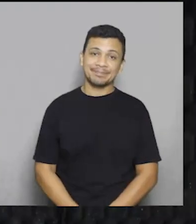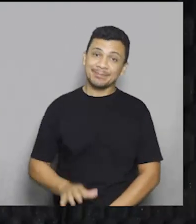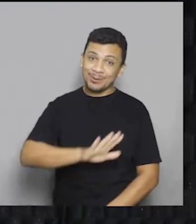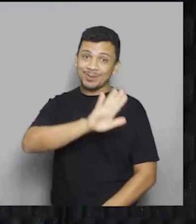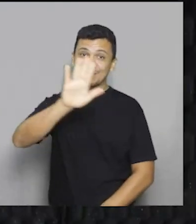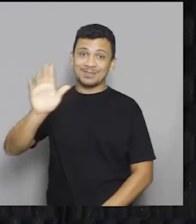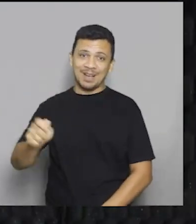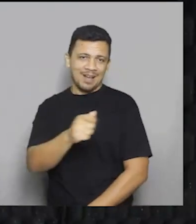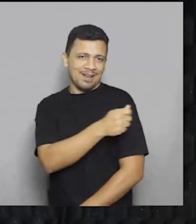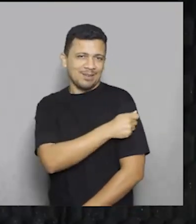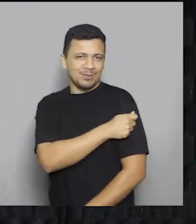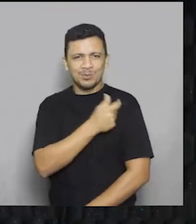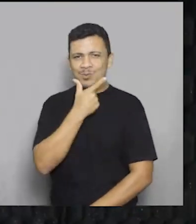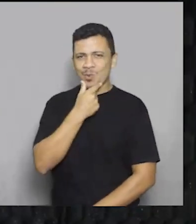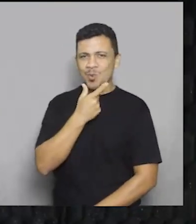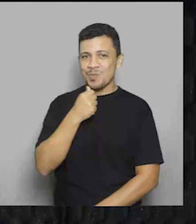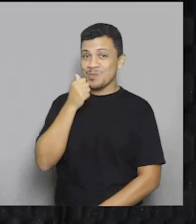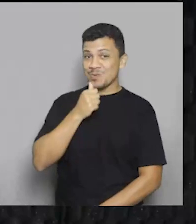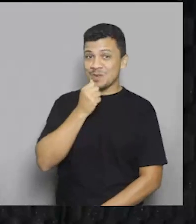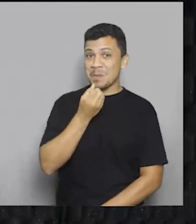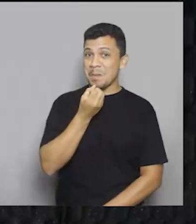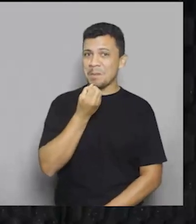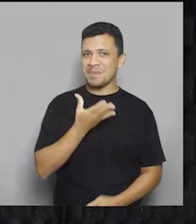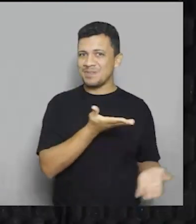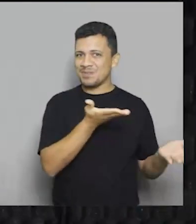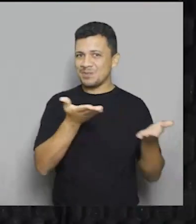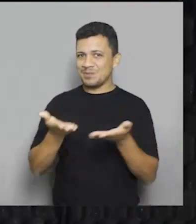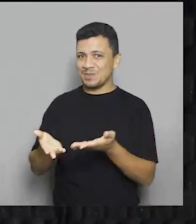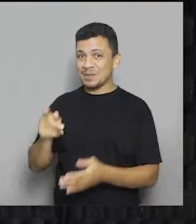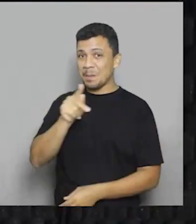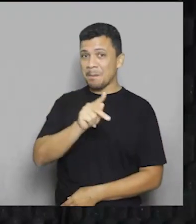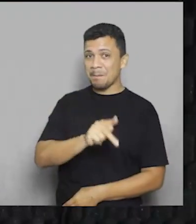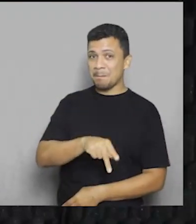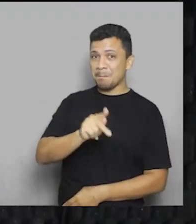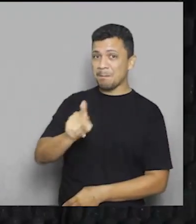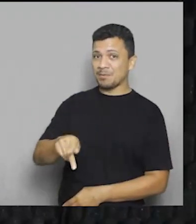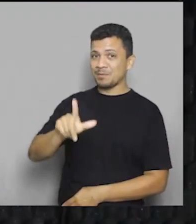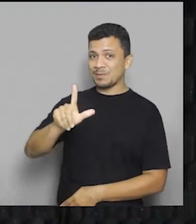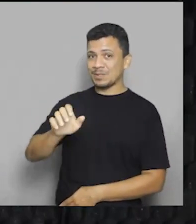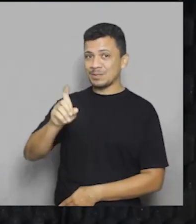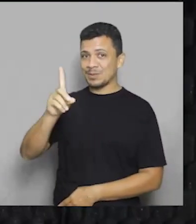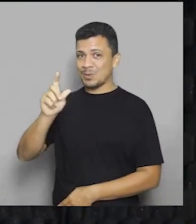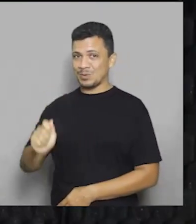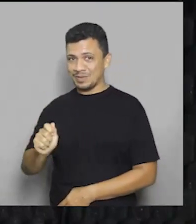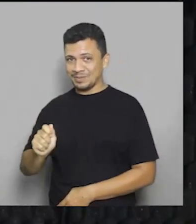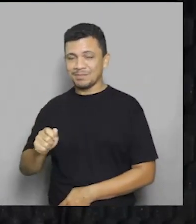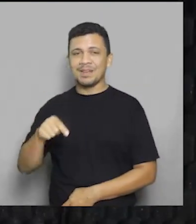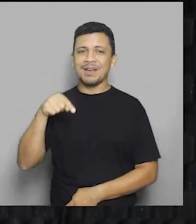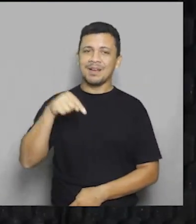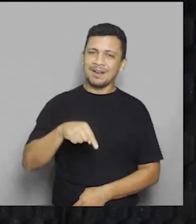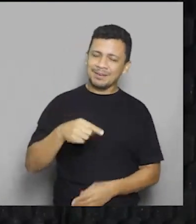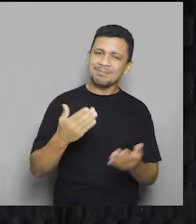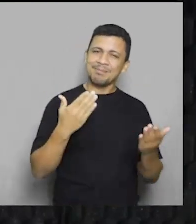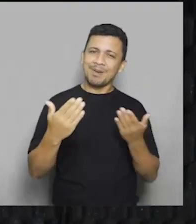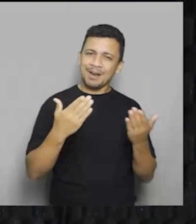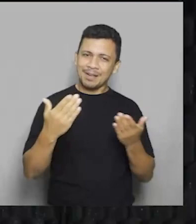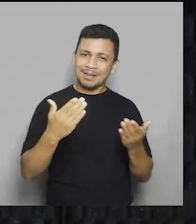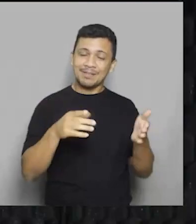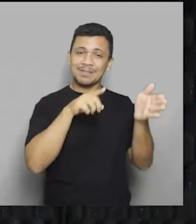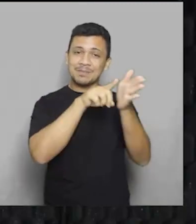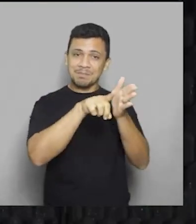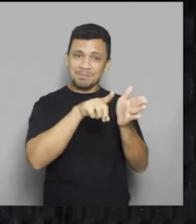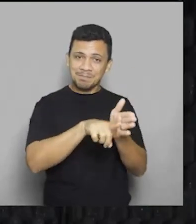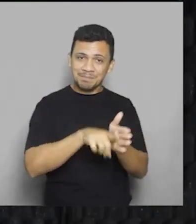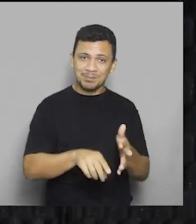Olá, chicos e chicas, bem-vindos. Professora Leda Jane aqui para vocês em mais uma análise de questões para